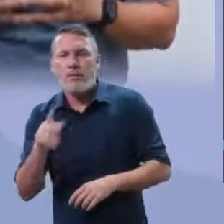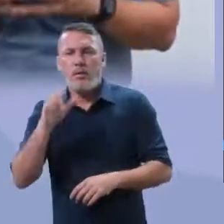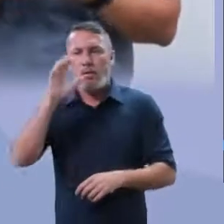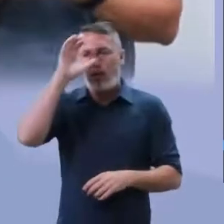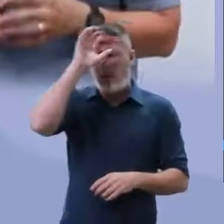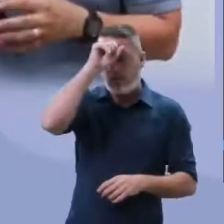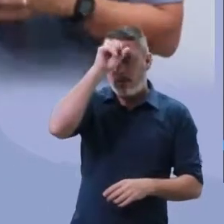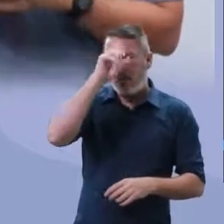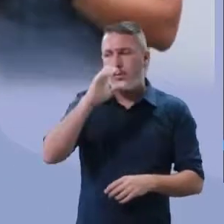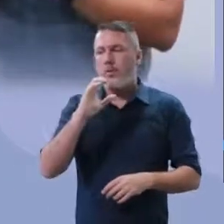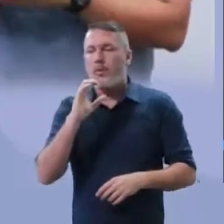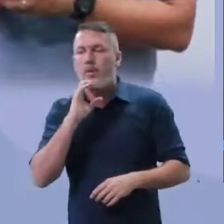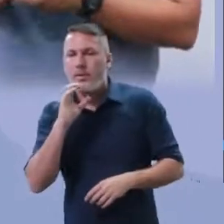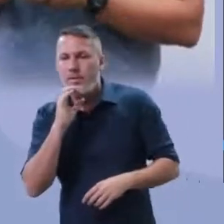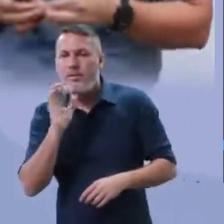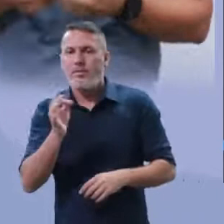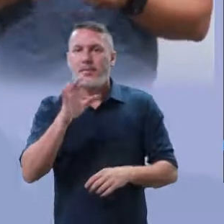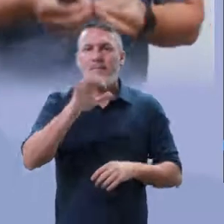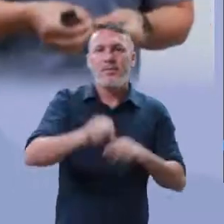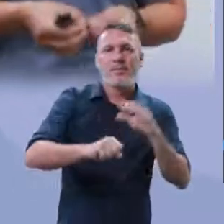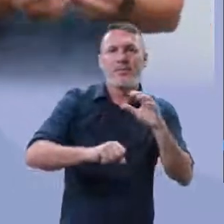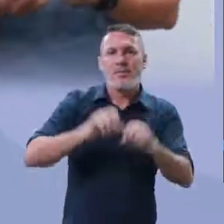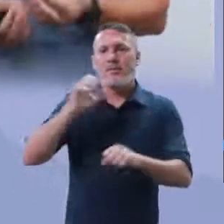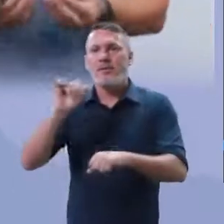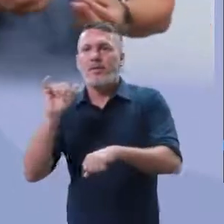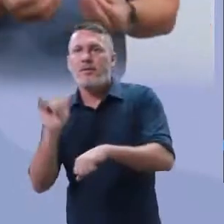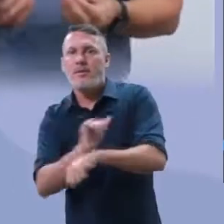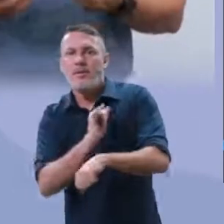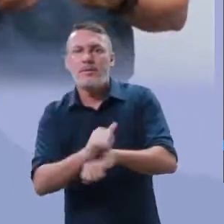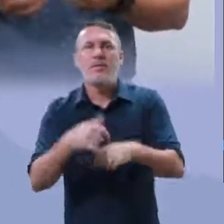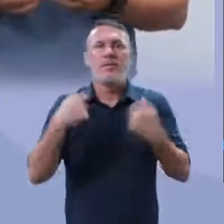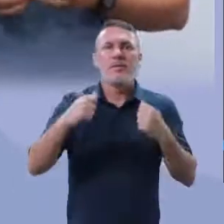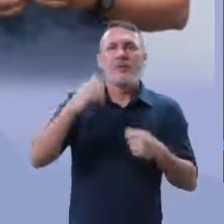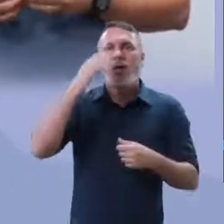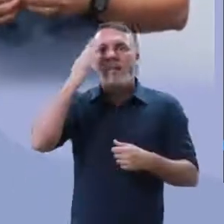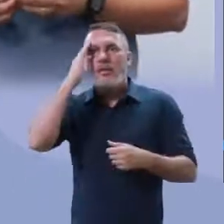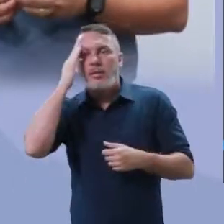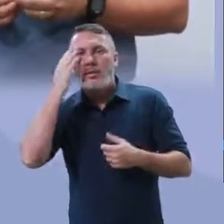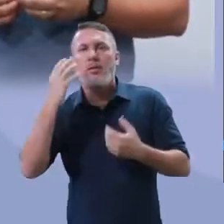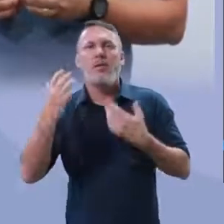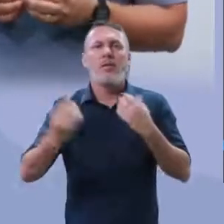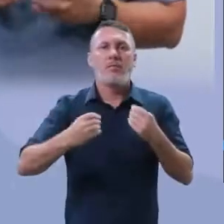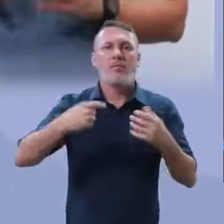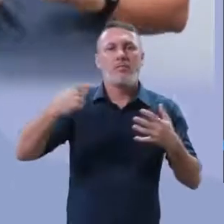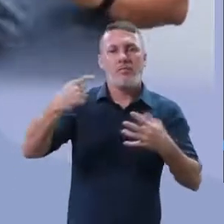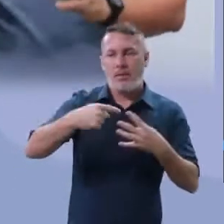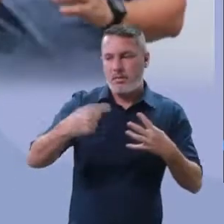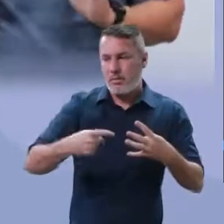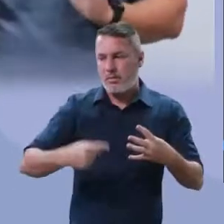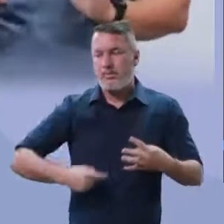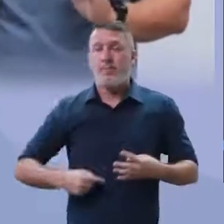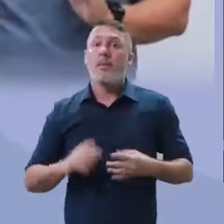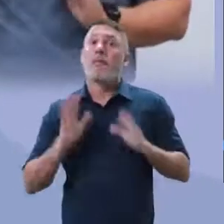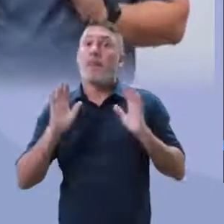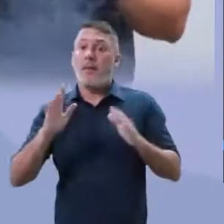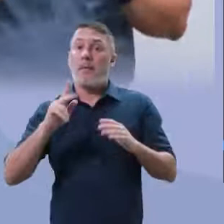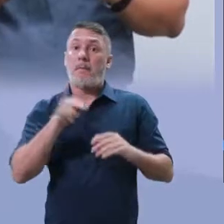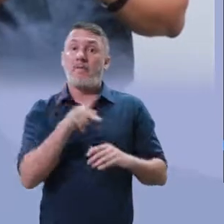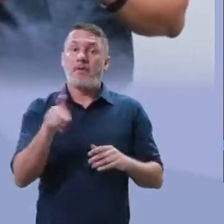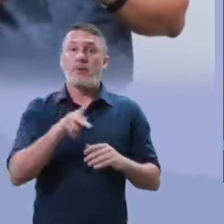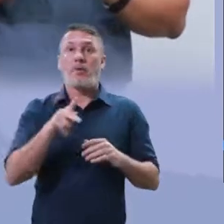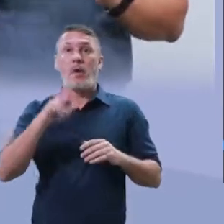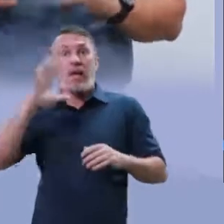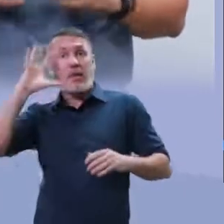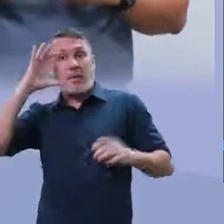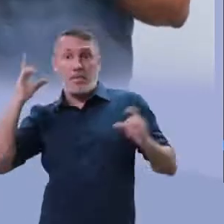vocês precisam buscar estratégia para aprender, compreender às vezes o conteúdo sozinhos. Mas, obviamente, o professor vai ser somente uma